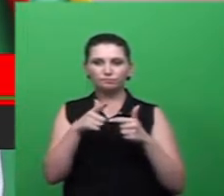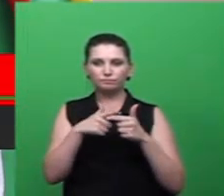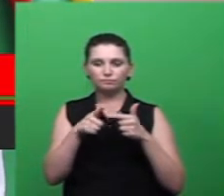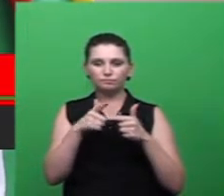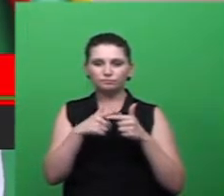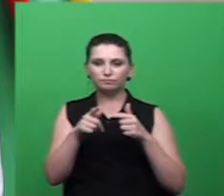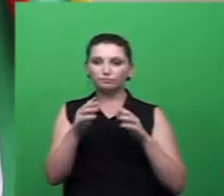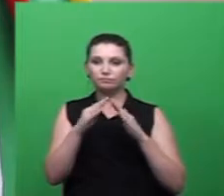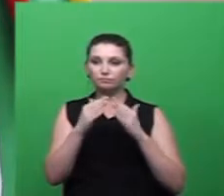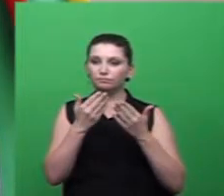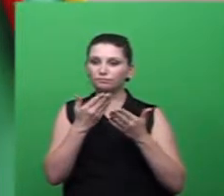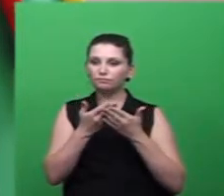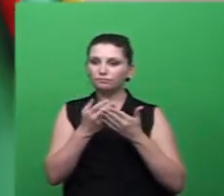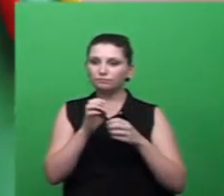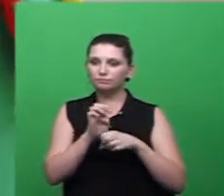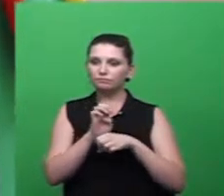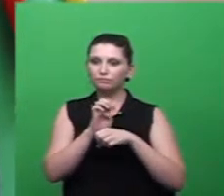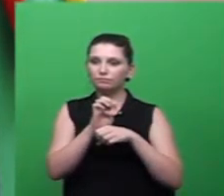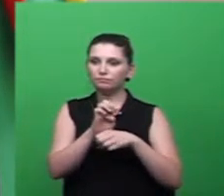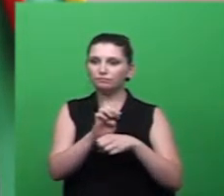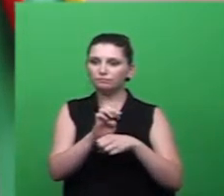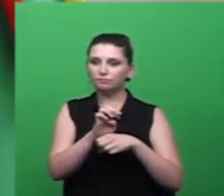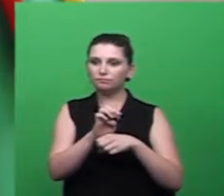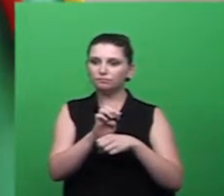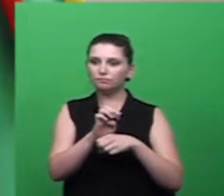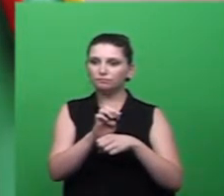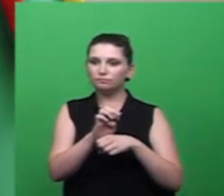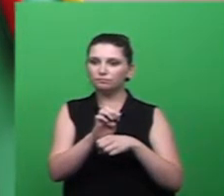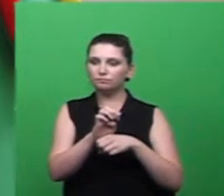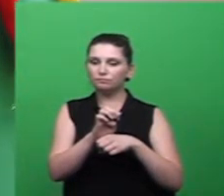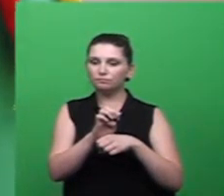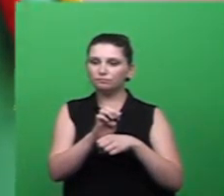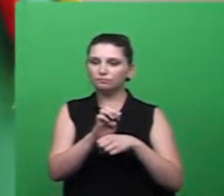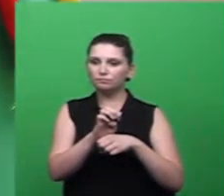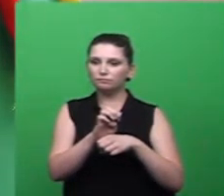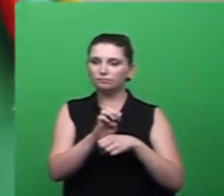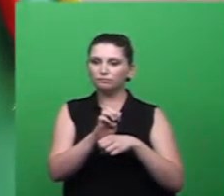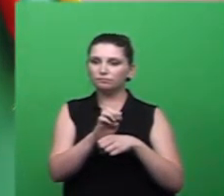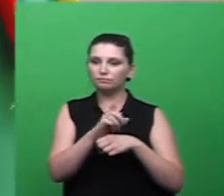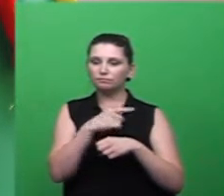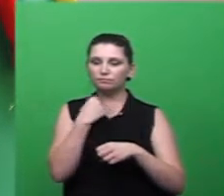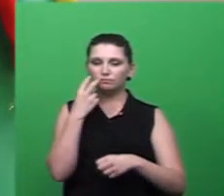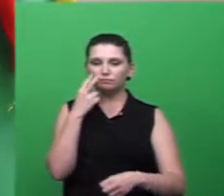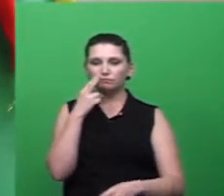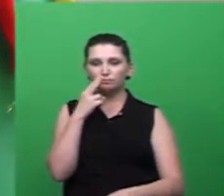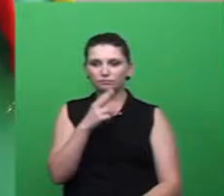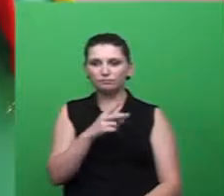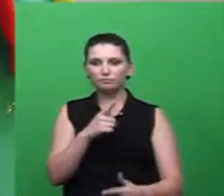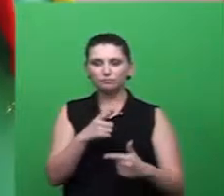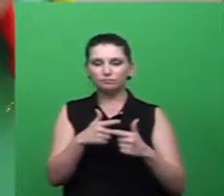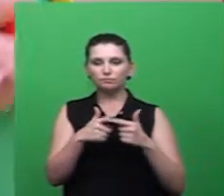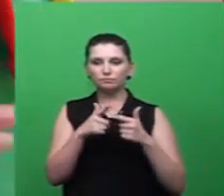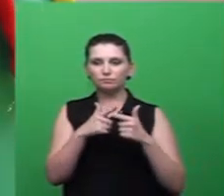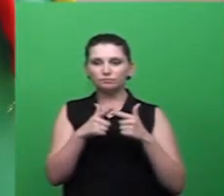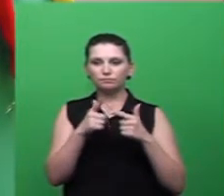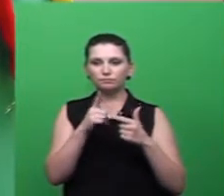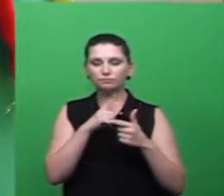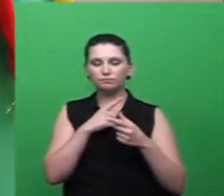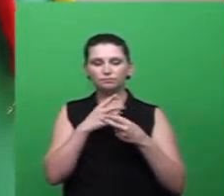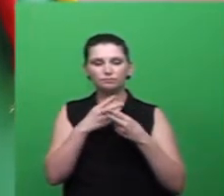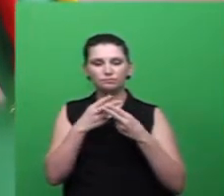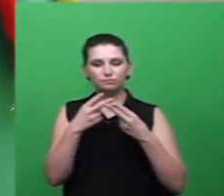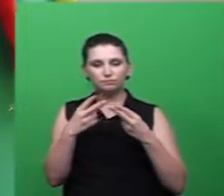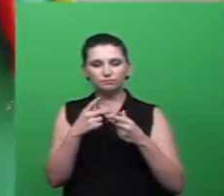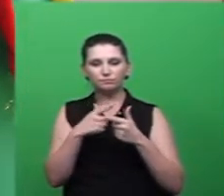estadual, o vereador Itamar. O vereador Itamar viu ali, municipal, mas é estadual. E nós vimos o problema que tem aquela escola, com várias situações.